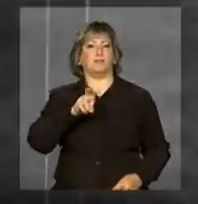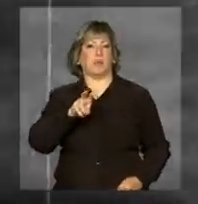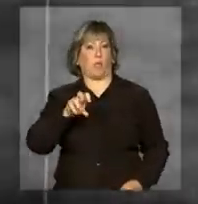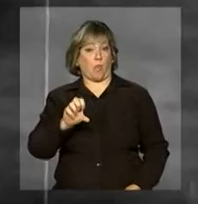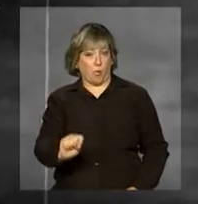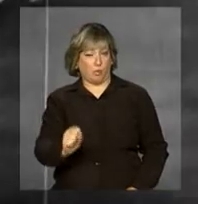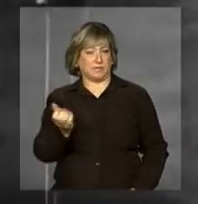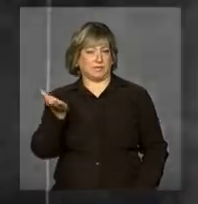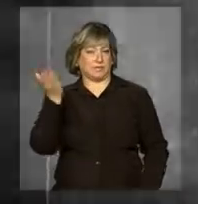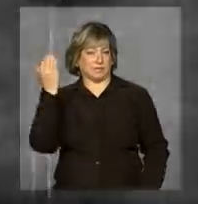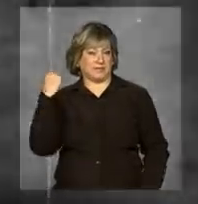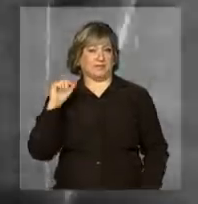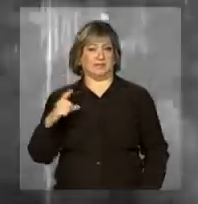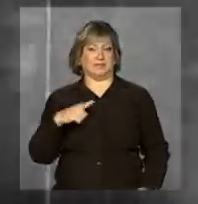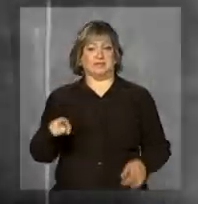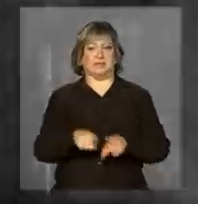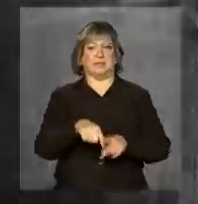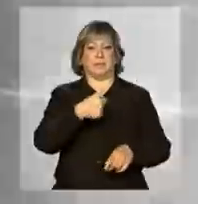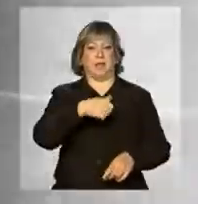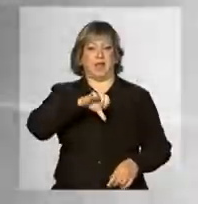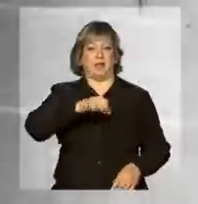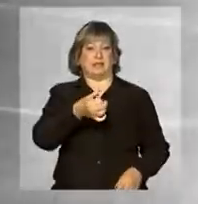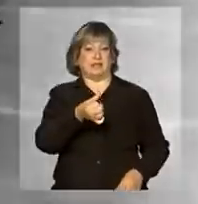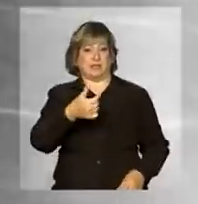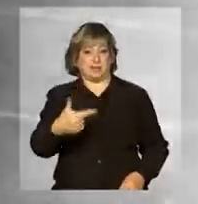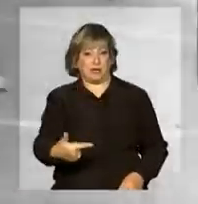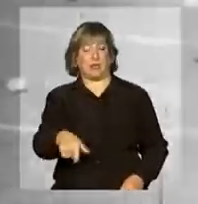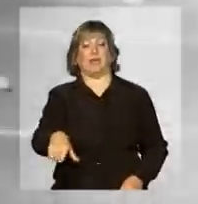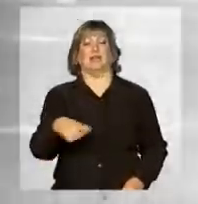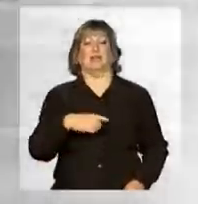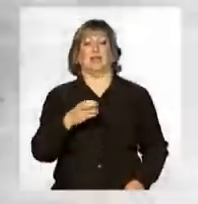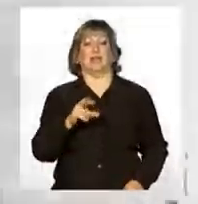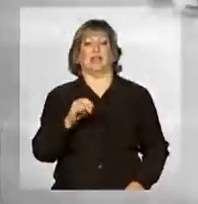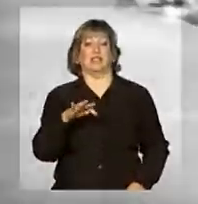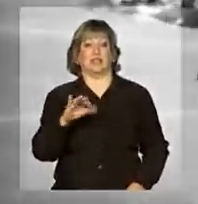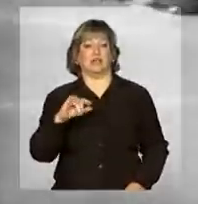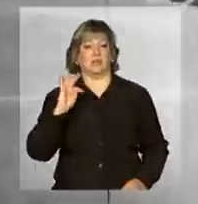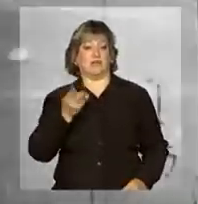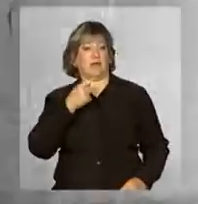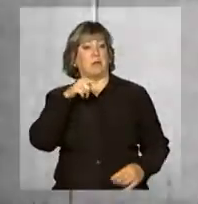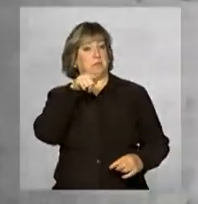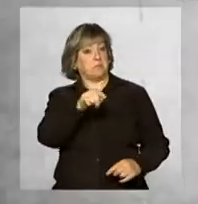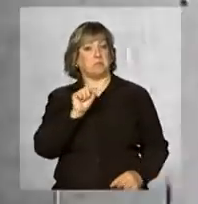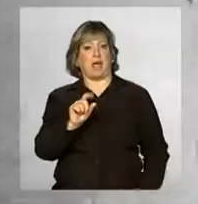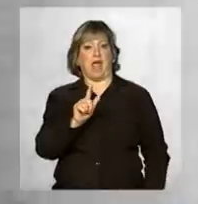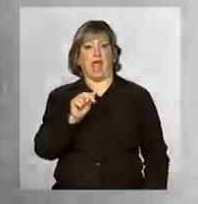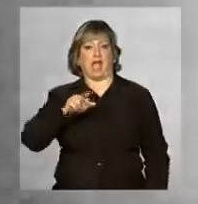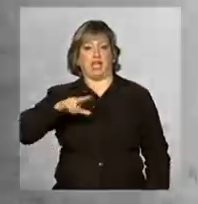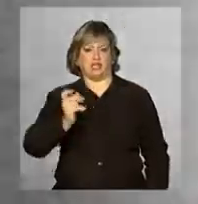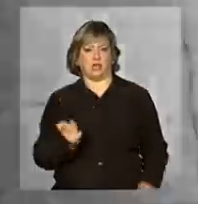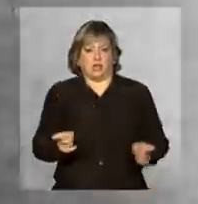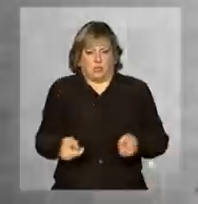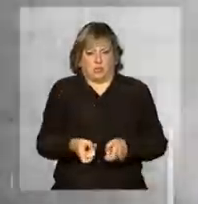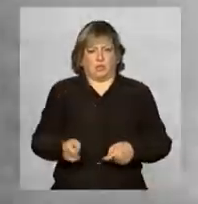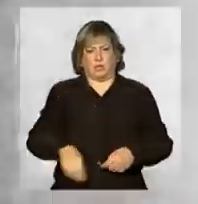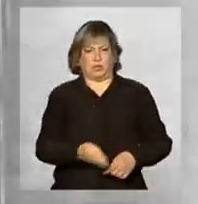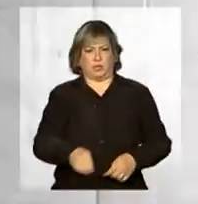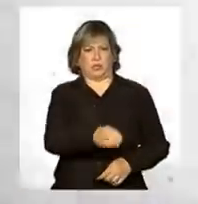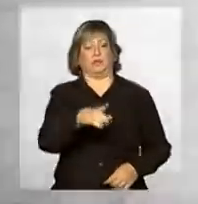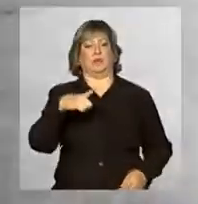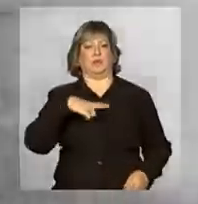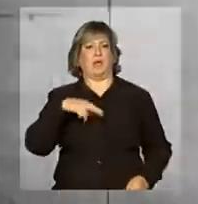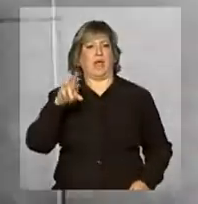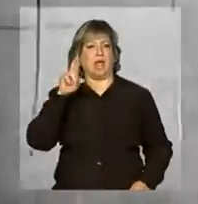e 1962, a crítica apontou o craque como um dos responsáveis pelos